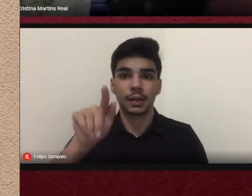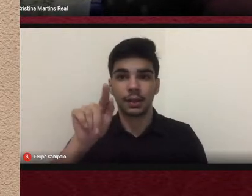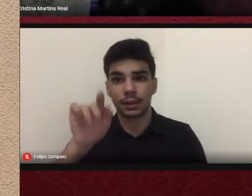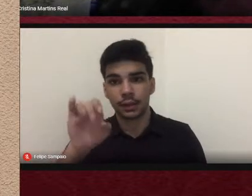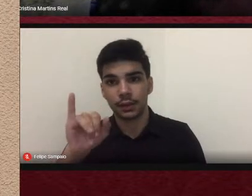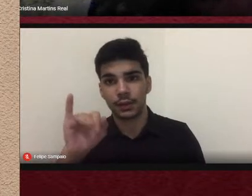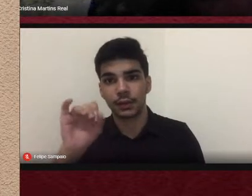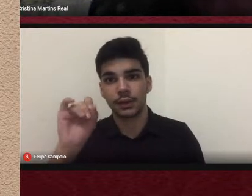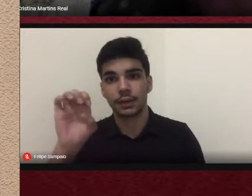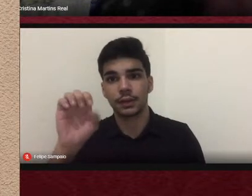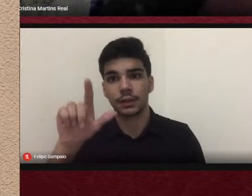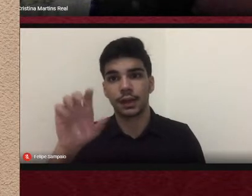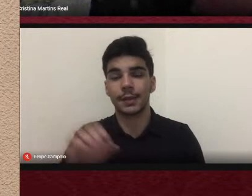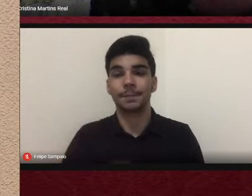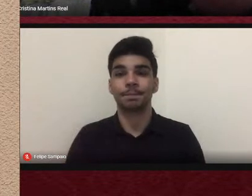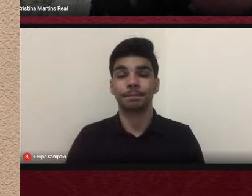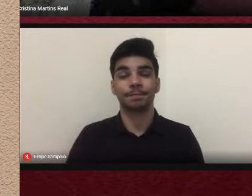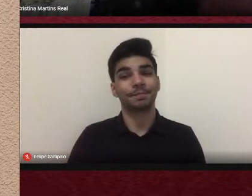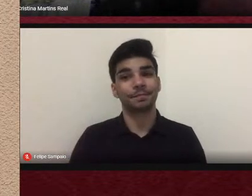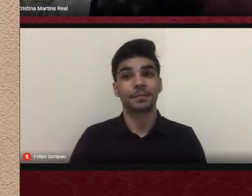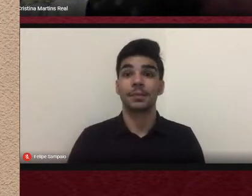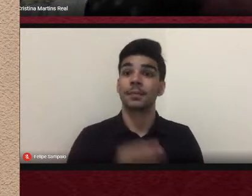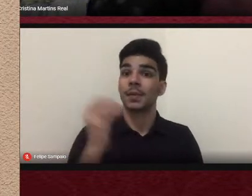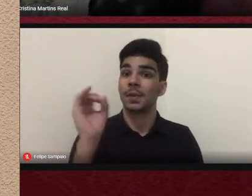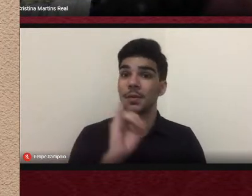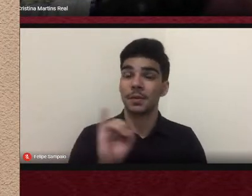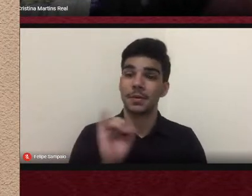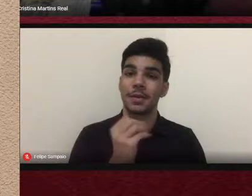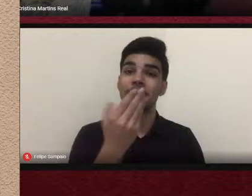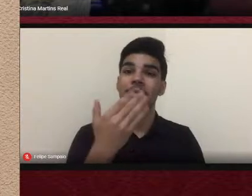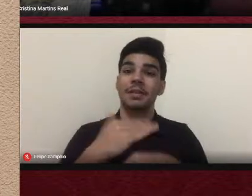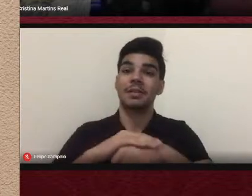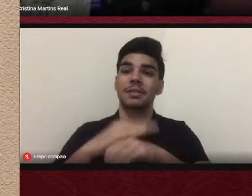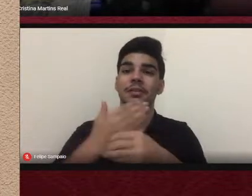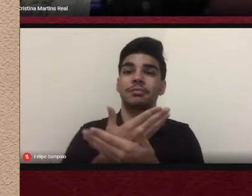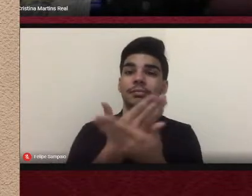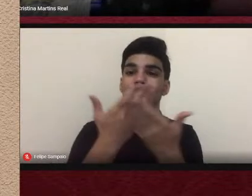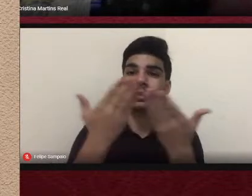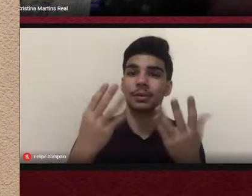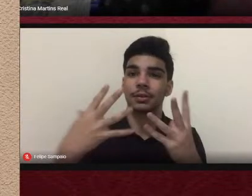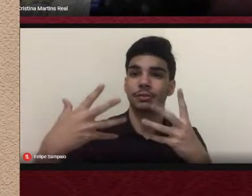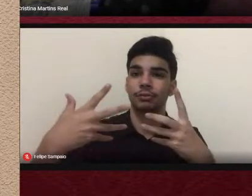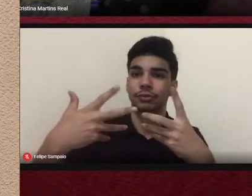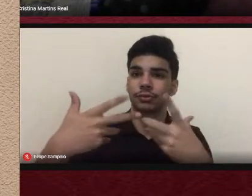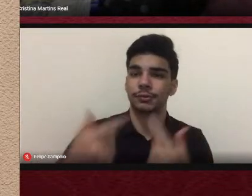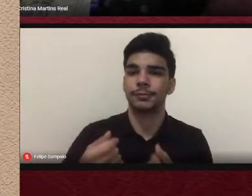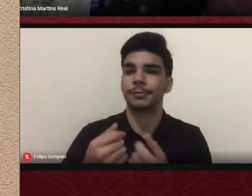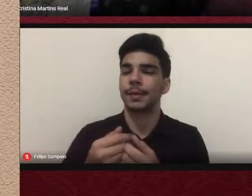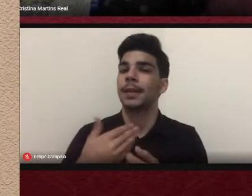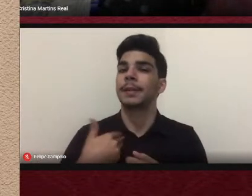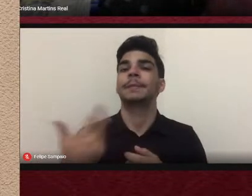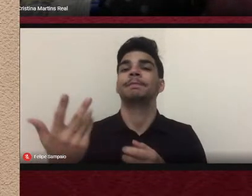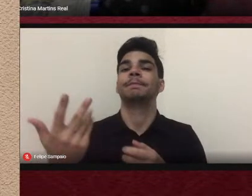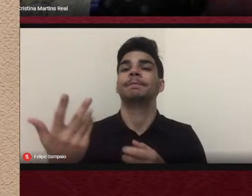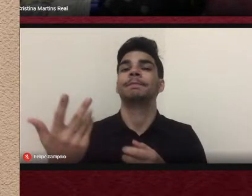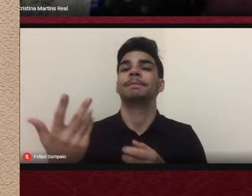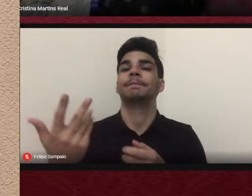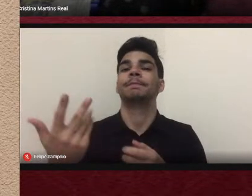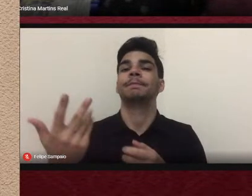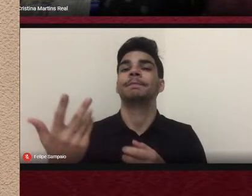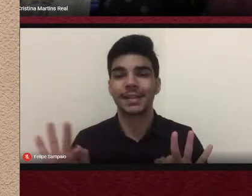Boa noite, Giovanni. Boa noite a todos e todas. É com muita alegria que eu venho